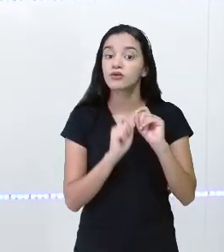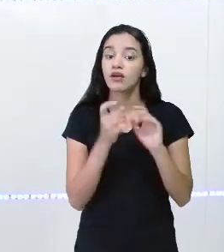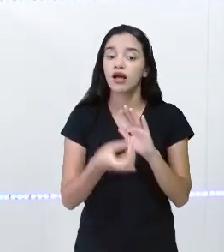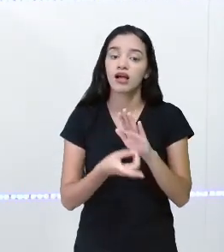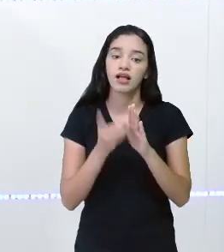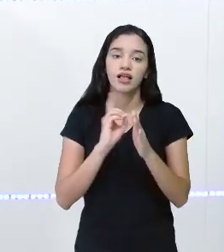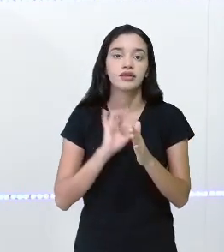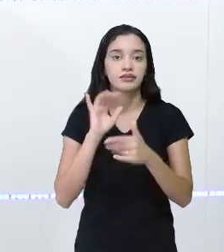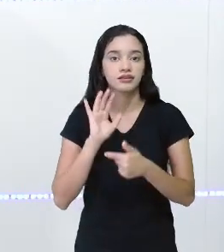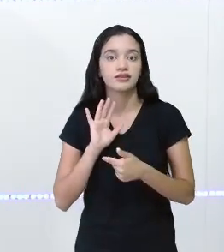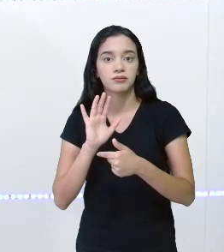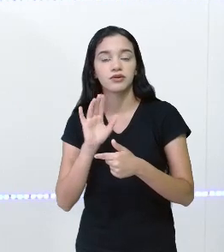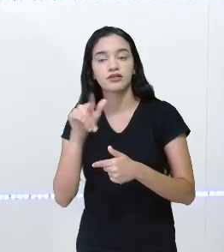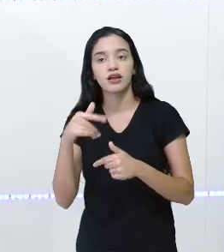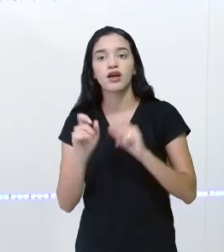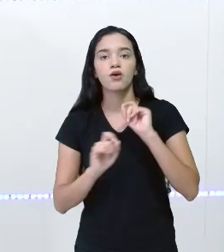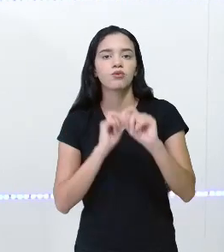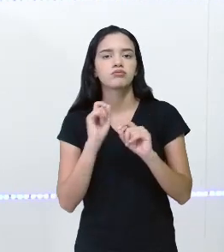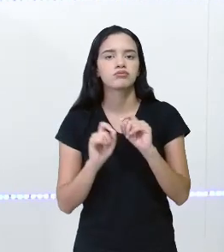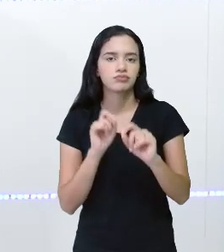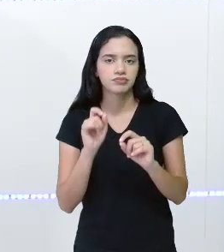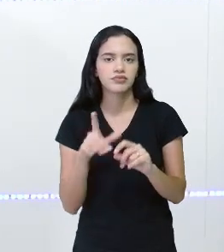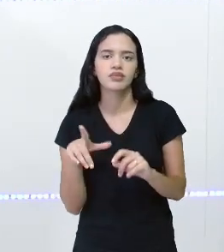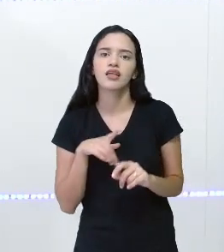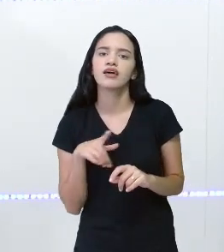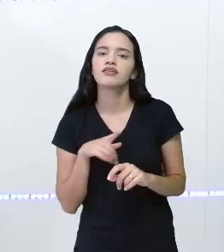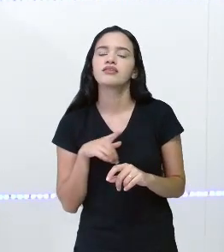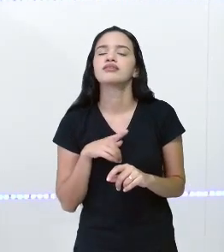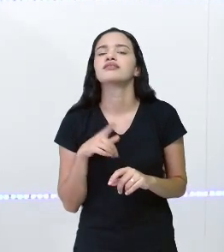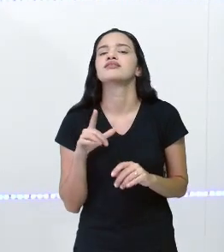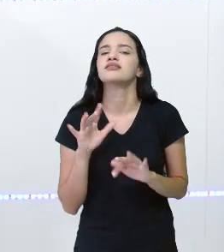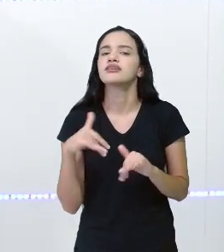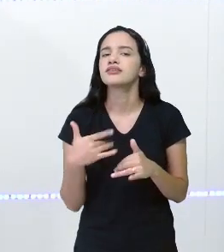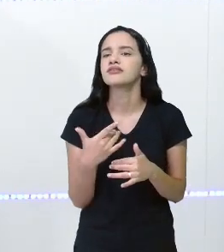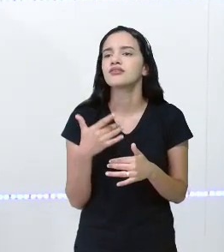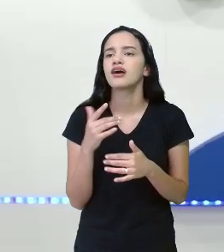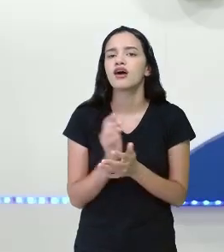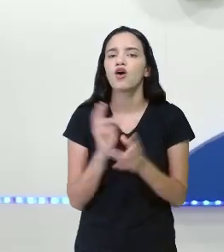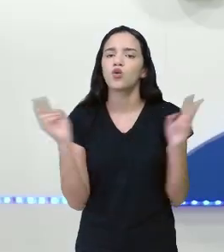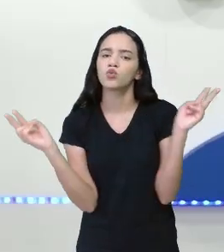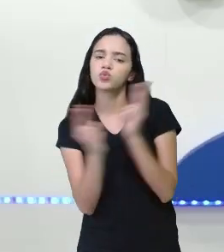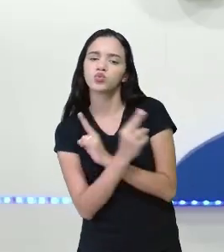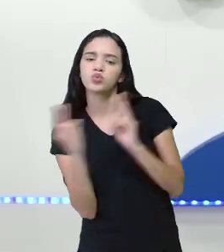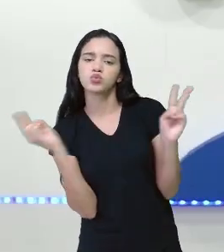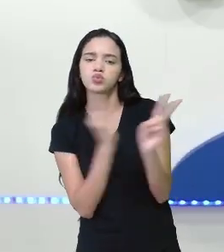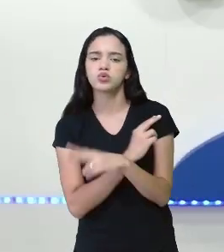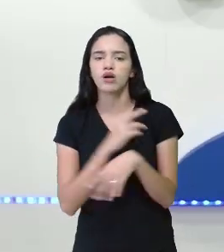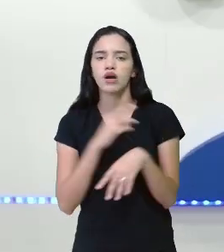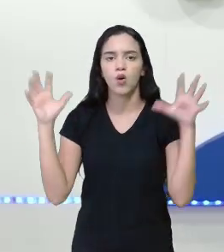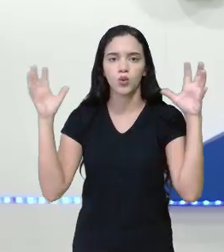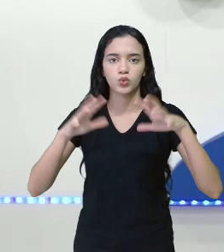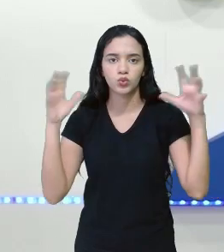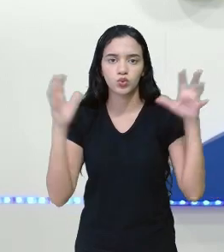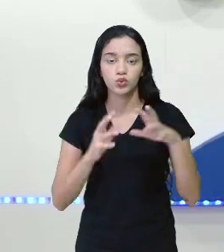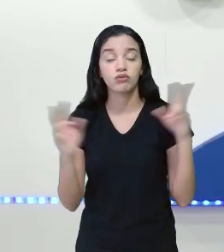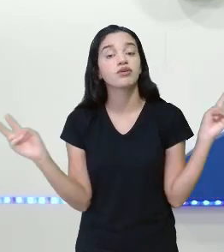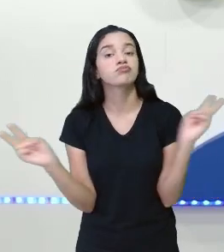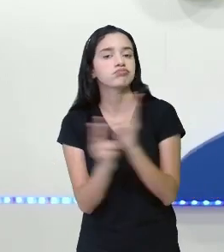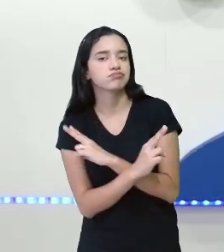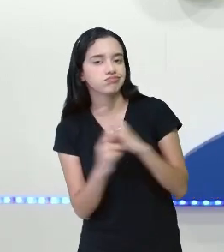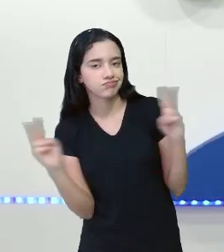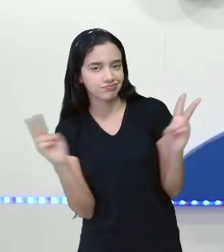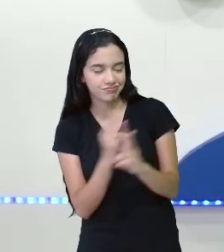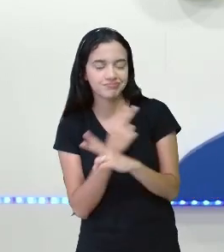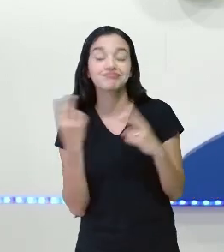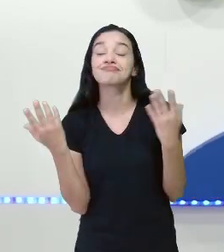antes de aparecer aí o que era onomatopeia, ela estava fazendo barulho de quê, professora? Foi do vento ou foi da chuva? Foi do vento. Ah,